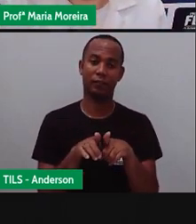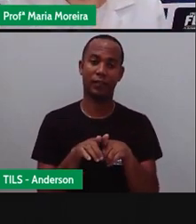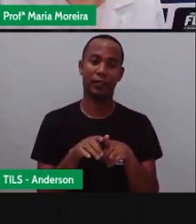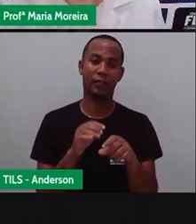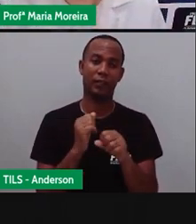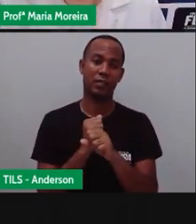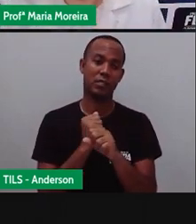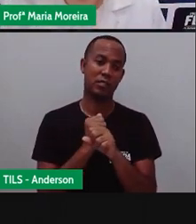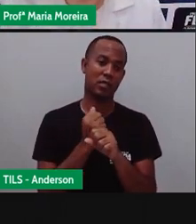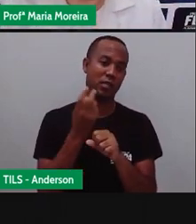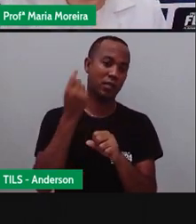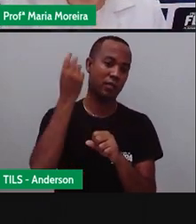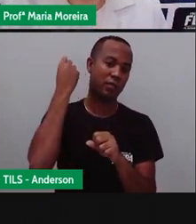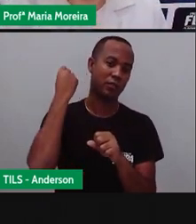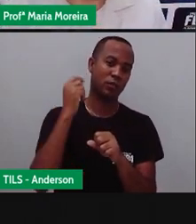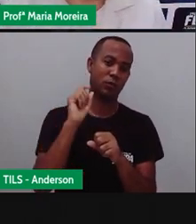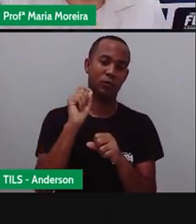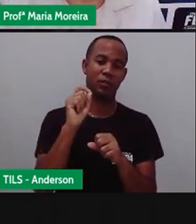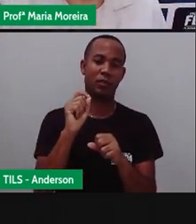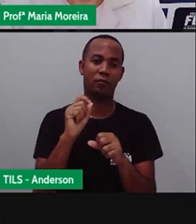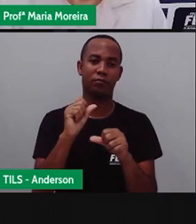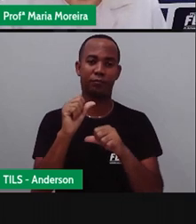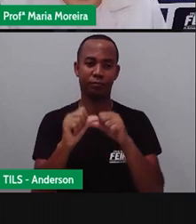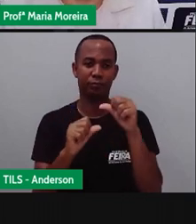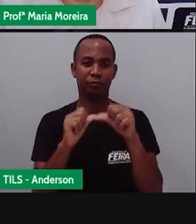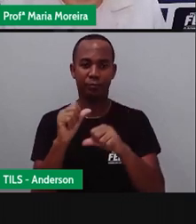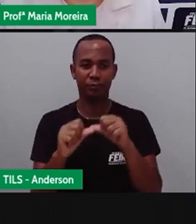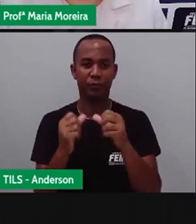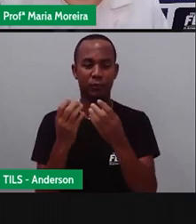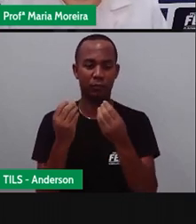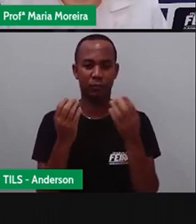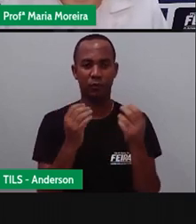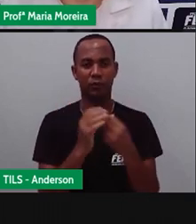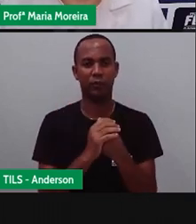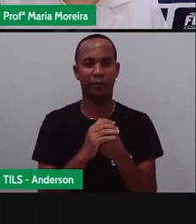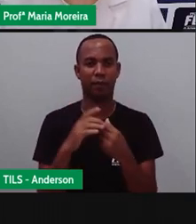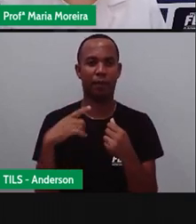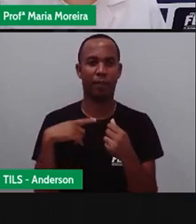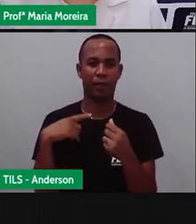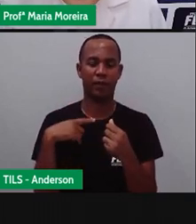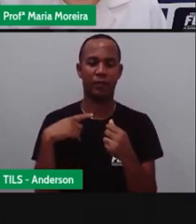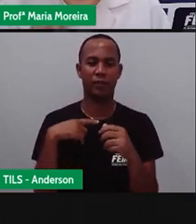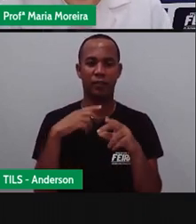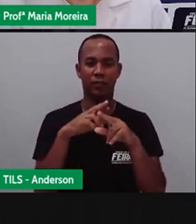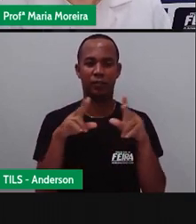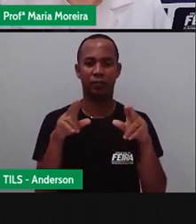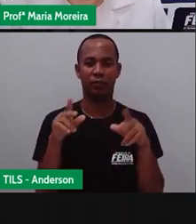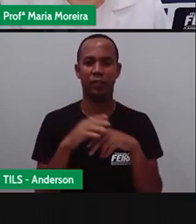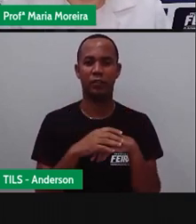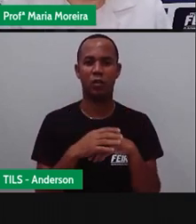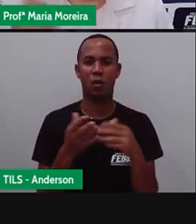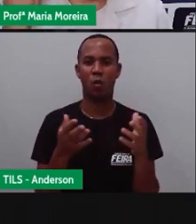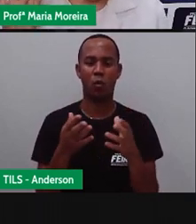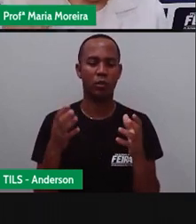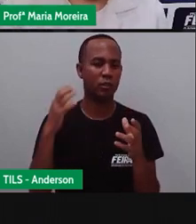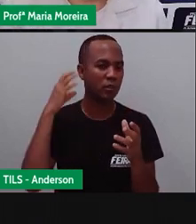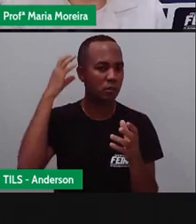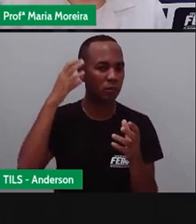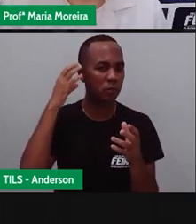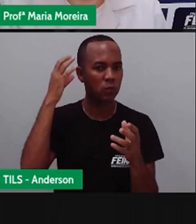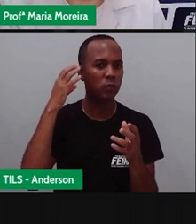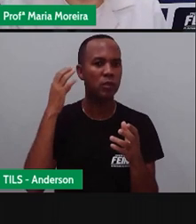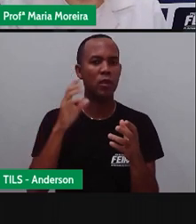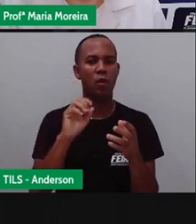anos para cá, houve muita evolução. Hoje, as pessoas podem assistir um DVD. Ou ouvir música no carro. Elas podem atender